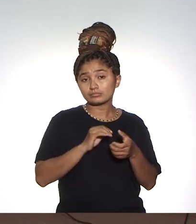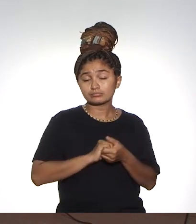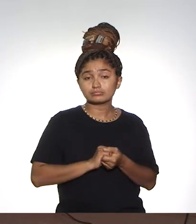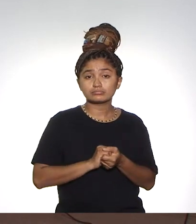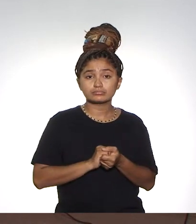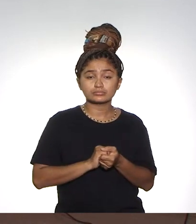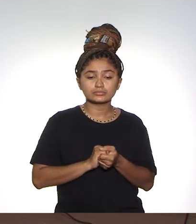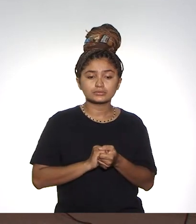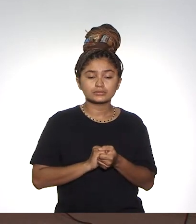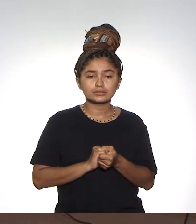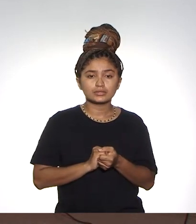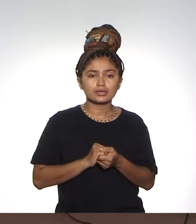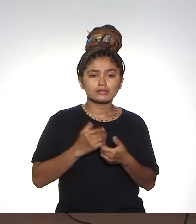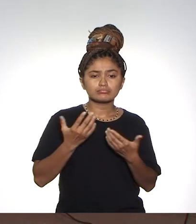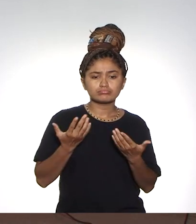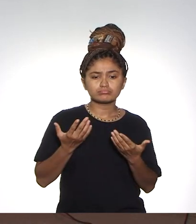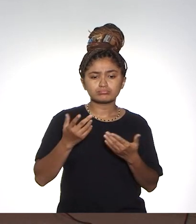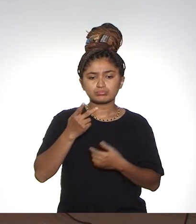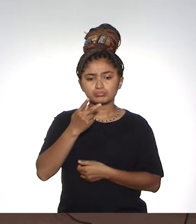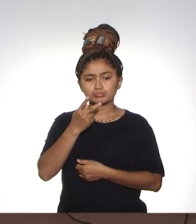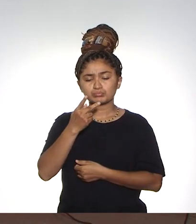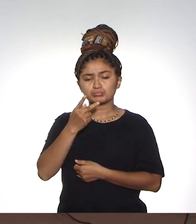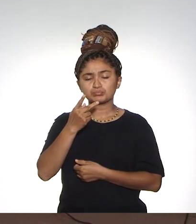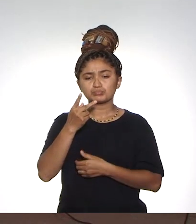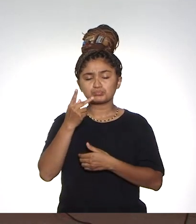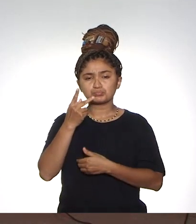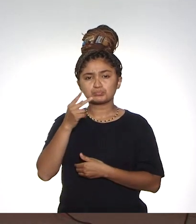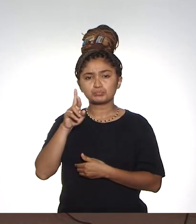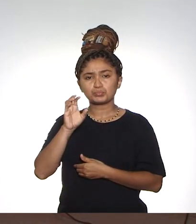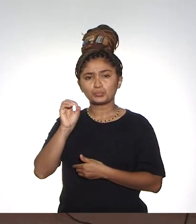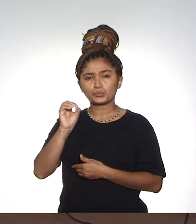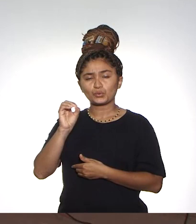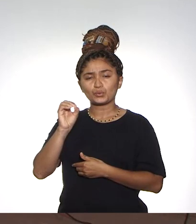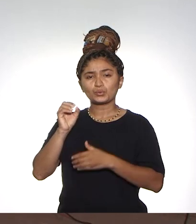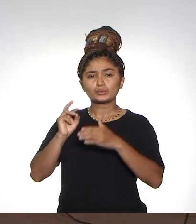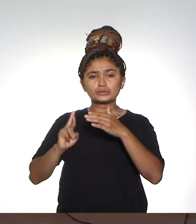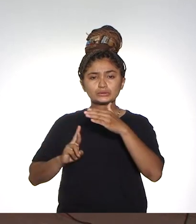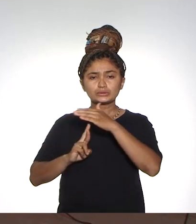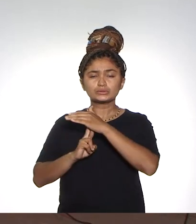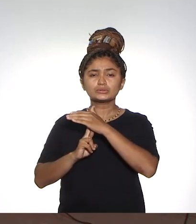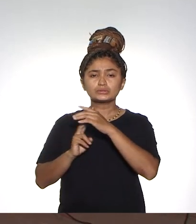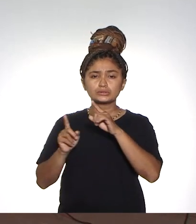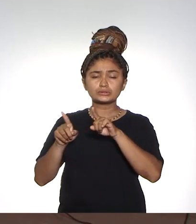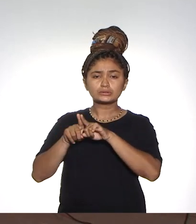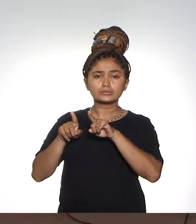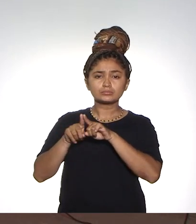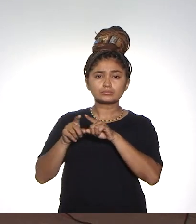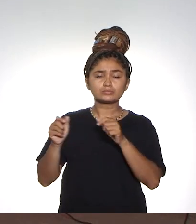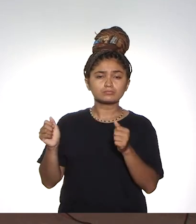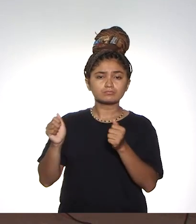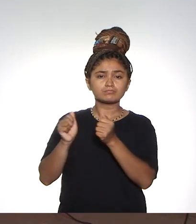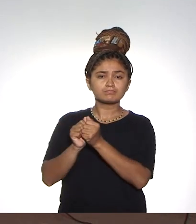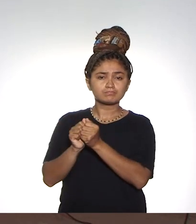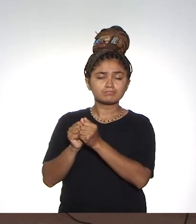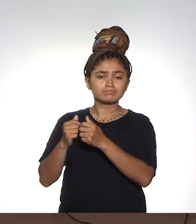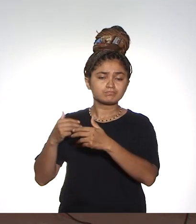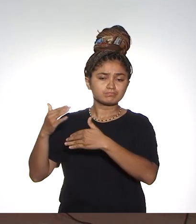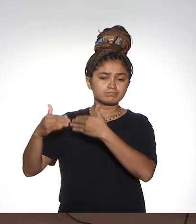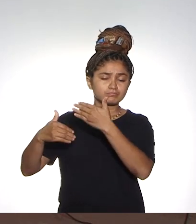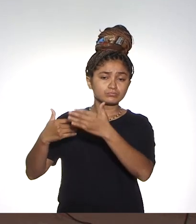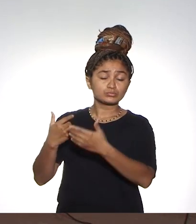familiares. Então, a Proreitoria embarca isso. Nós temos